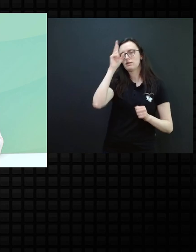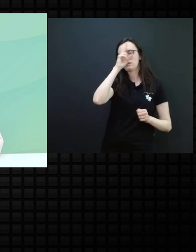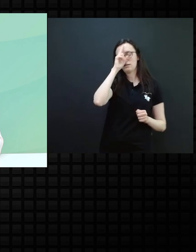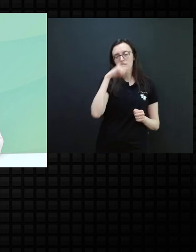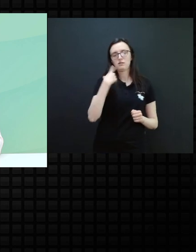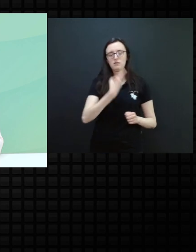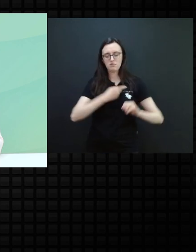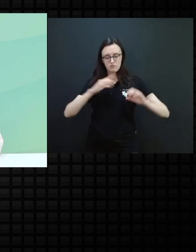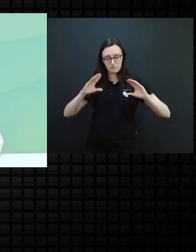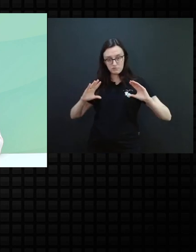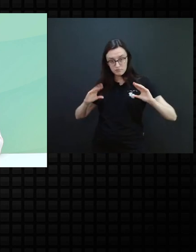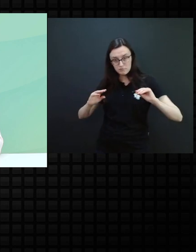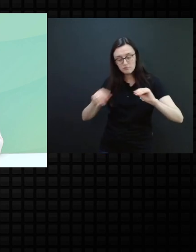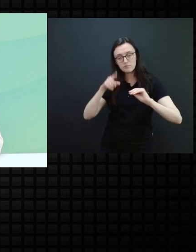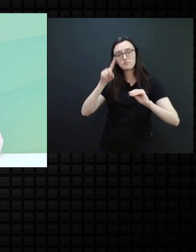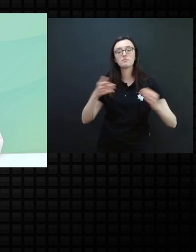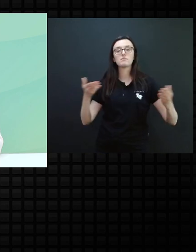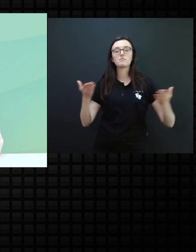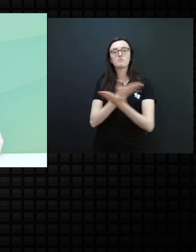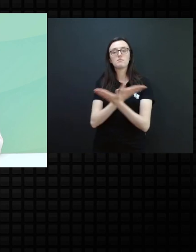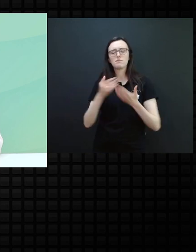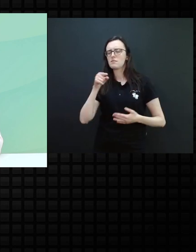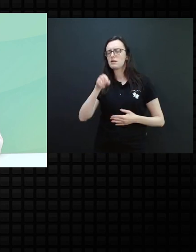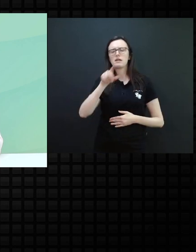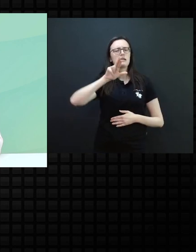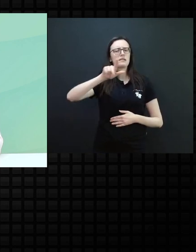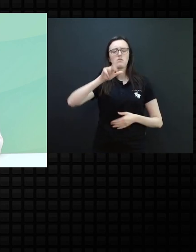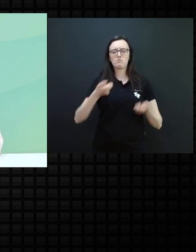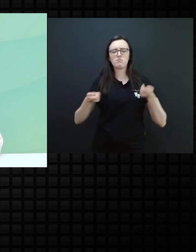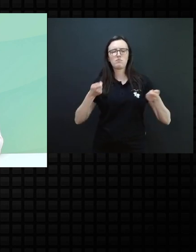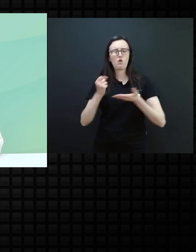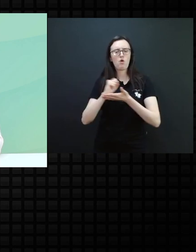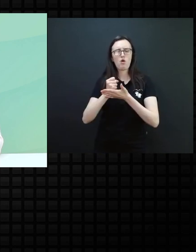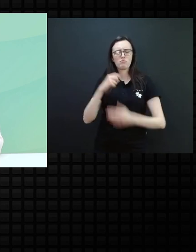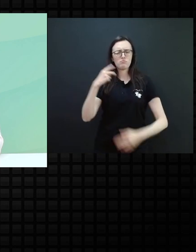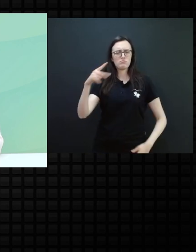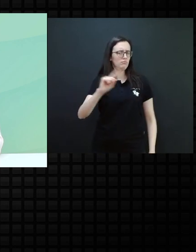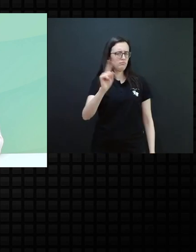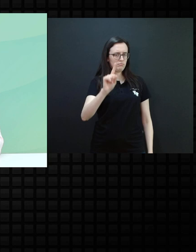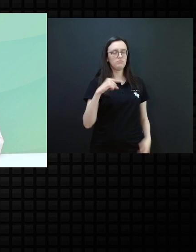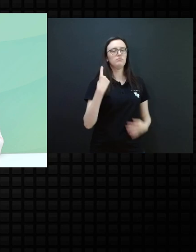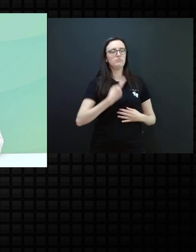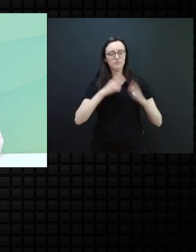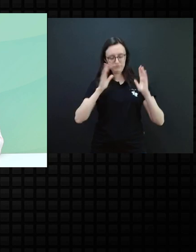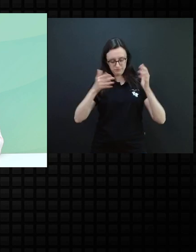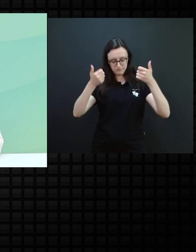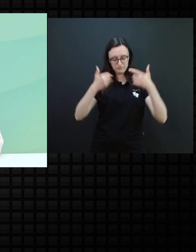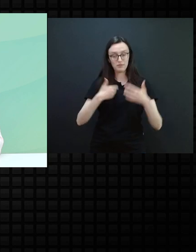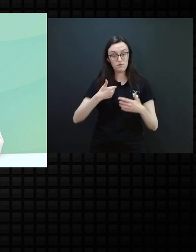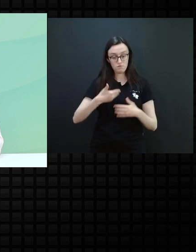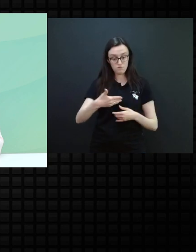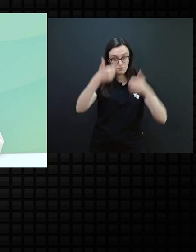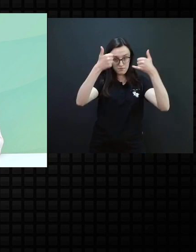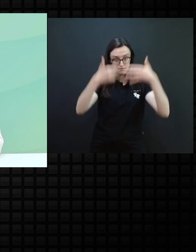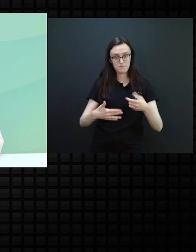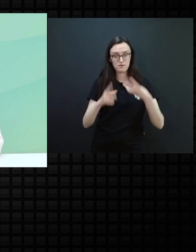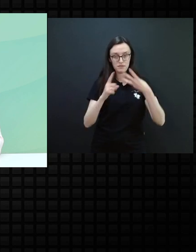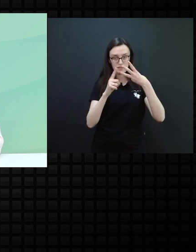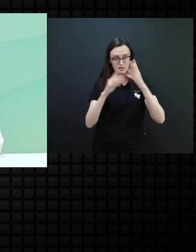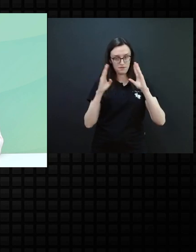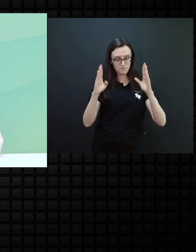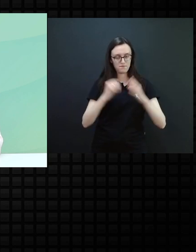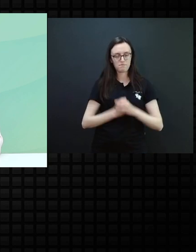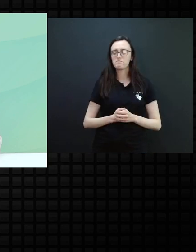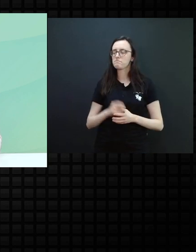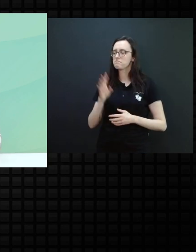toque, ele é mediador, ele não é controlador. Isso a gente já fala agora na terceira fase. Que